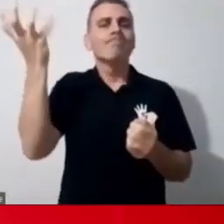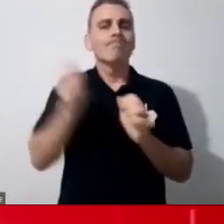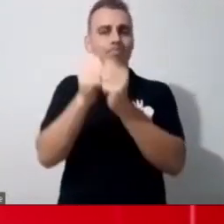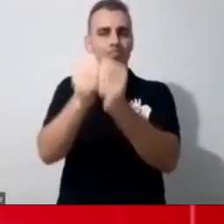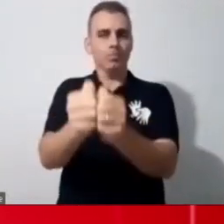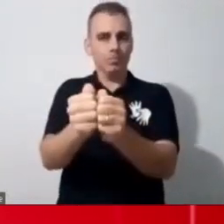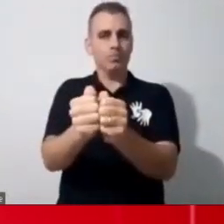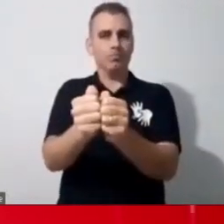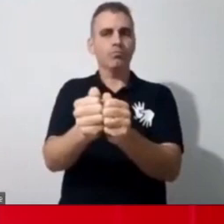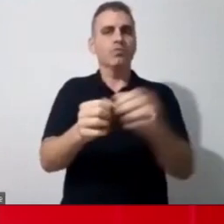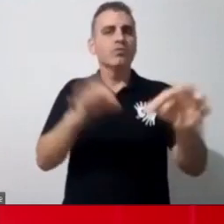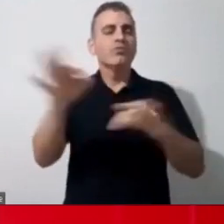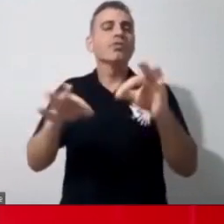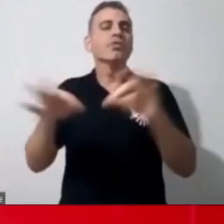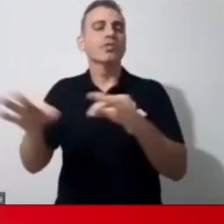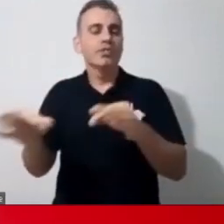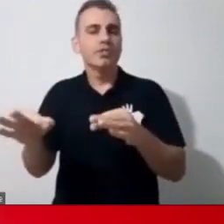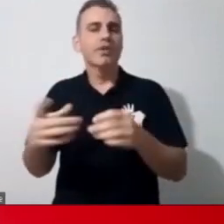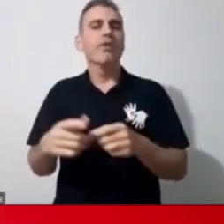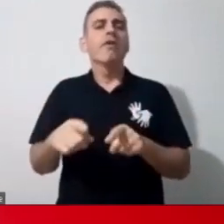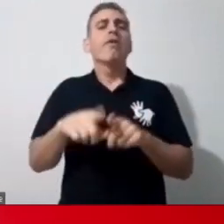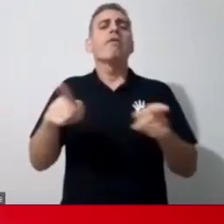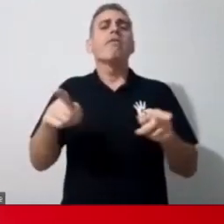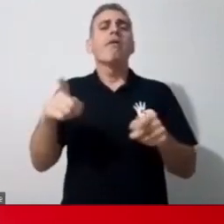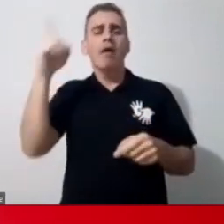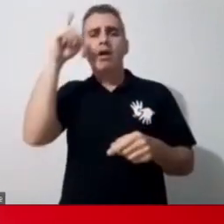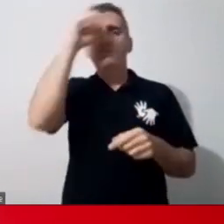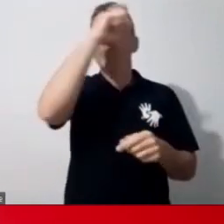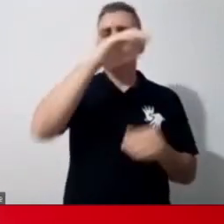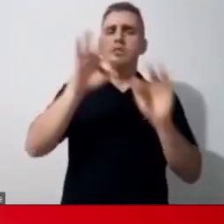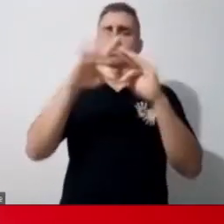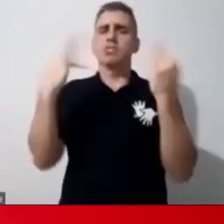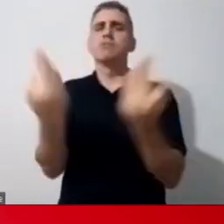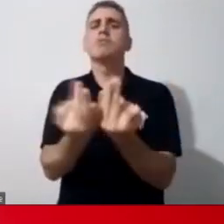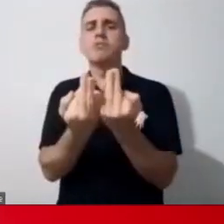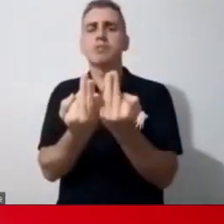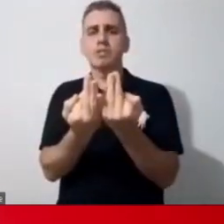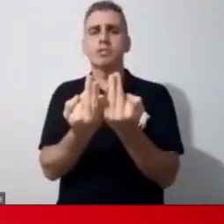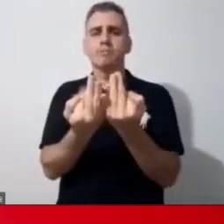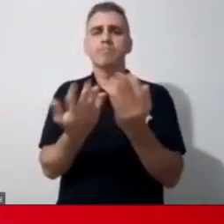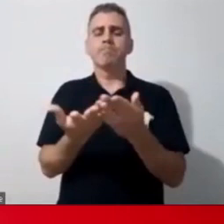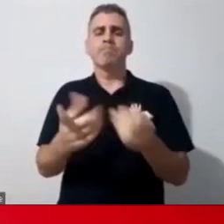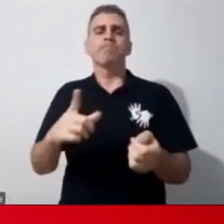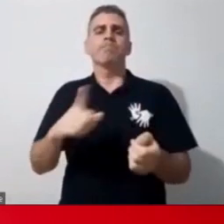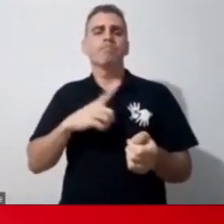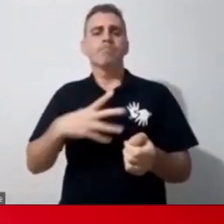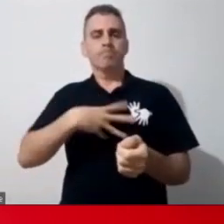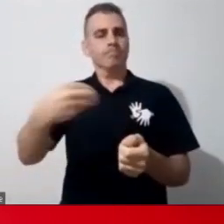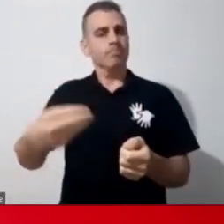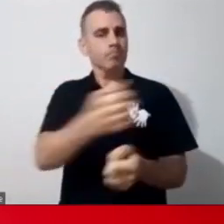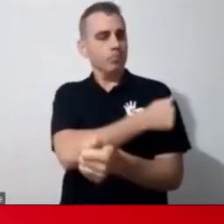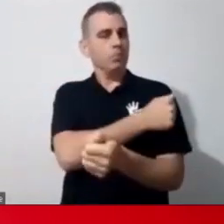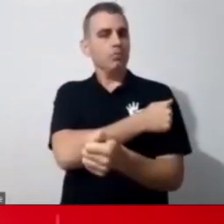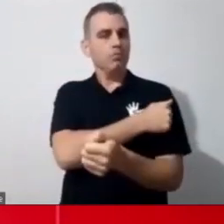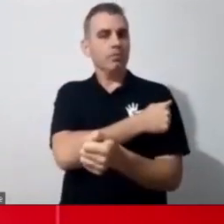o que que tá acontecendo, qual é a dificuldade daquela família que ela está tendo lá com o filho, né. Porque até então, uma coisa